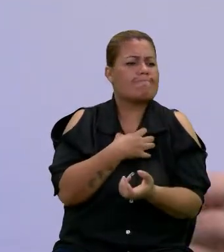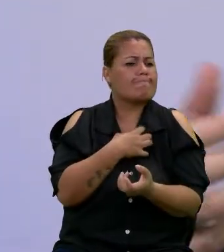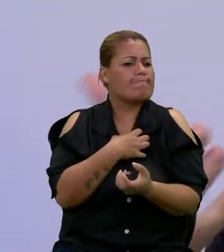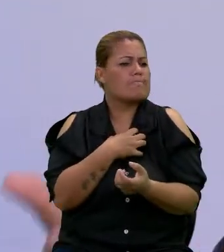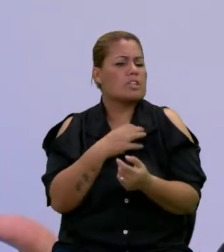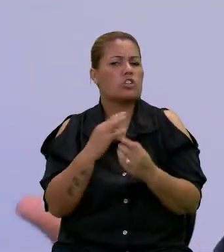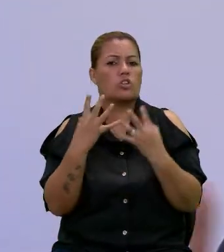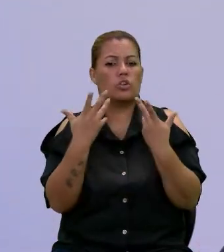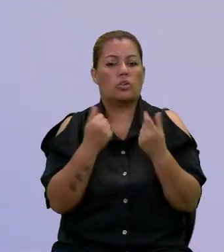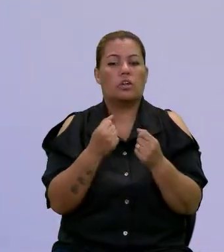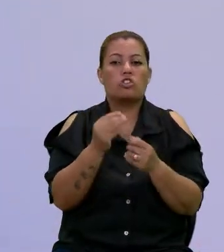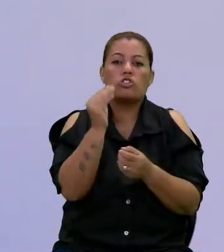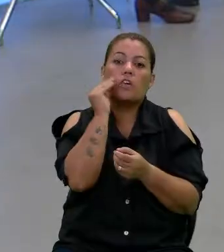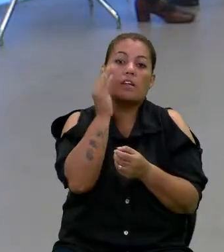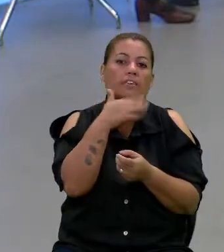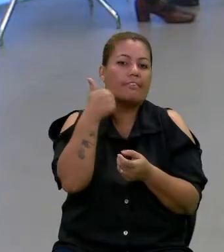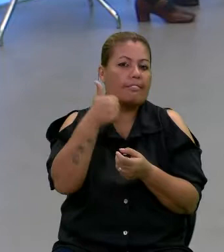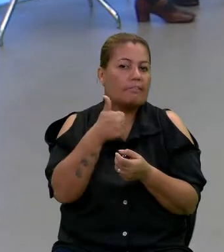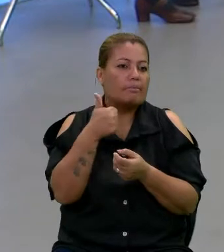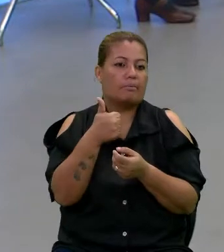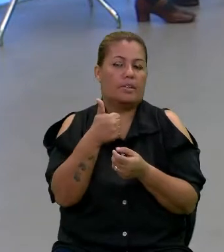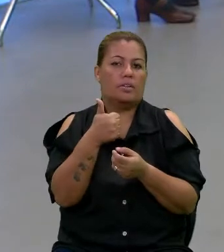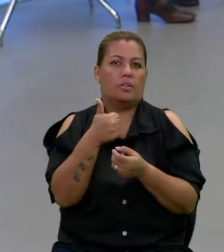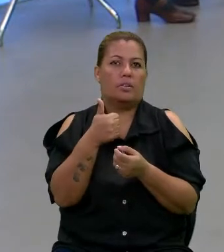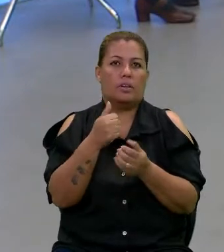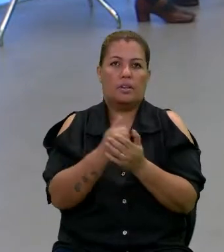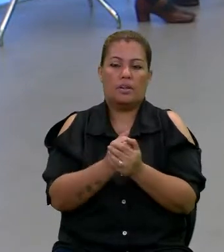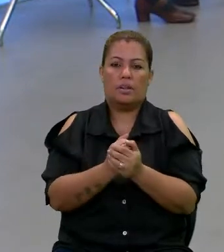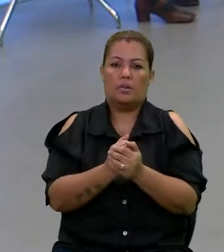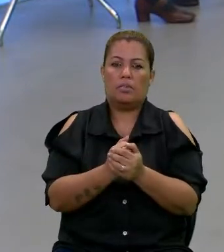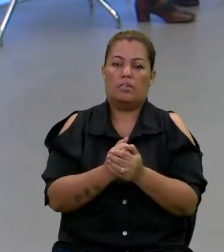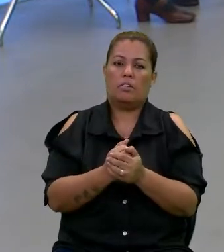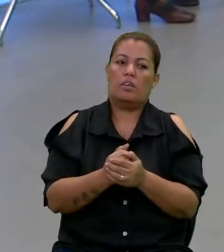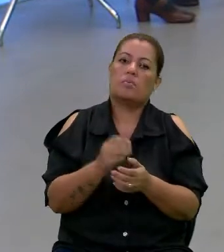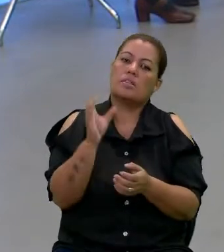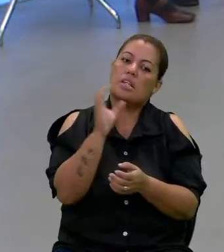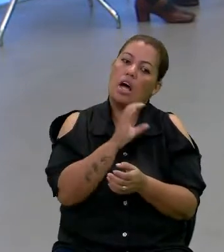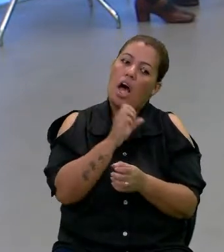ações. A gente vai tentar melhorar isso para ficar mais claro.